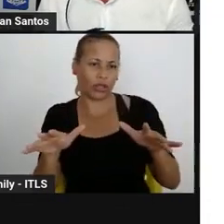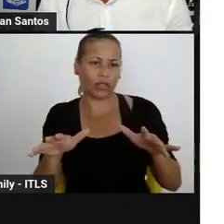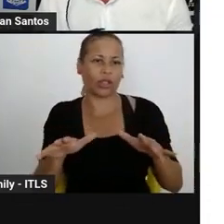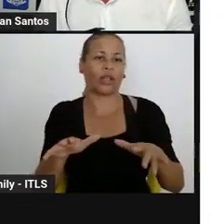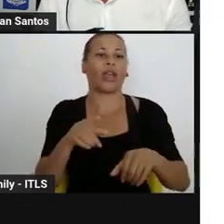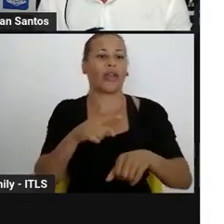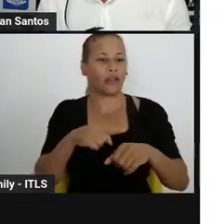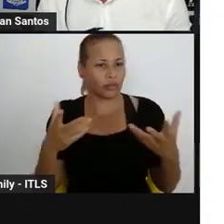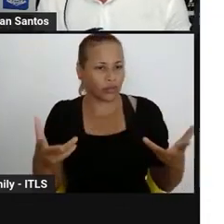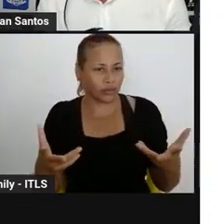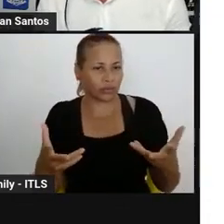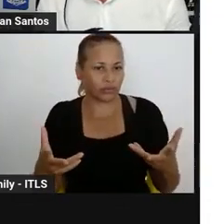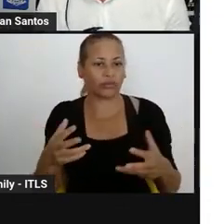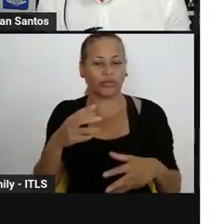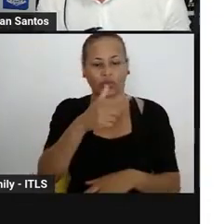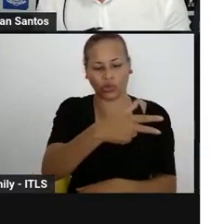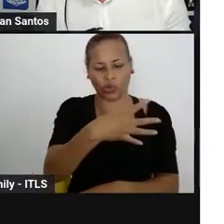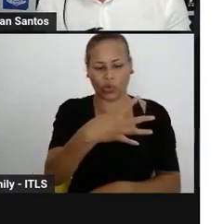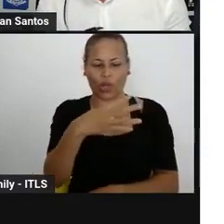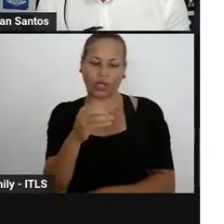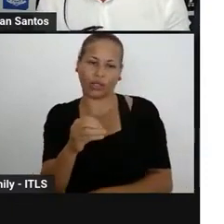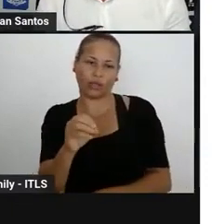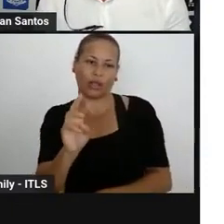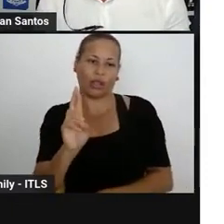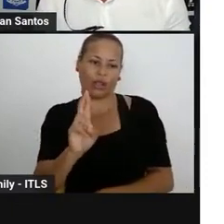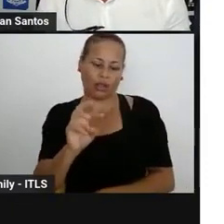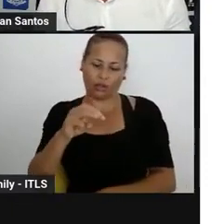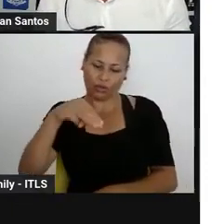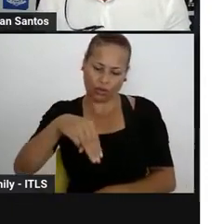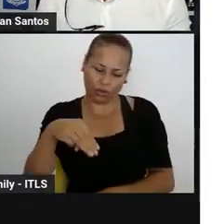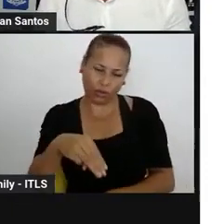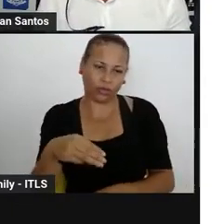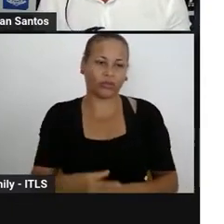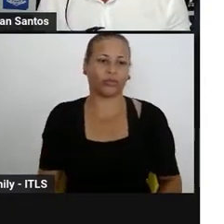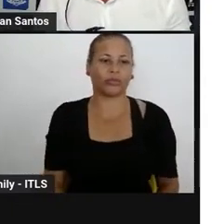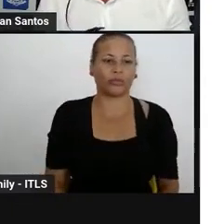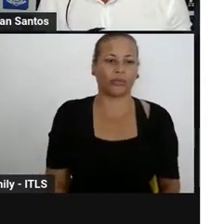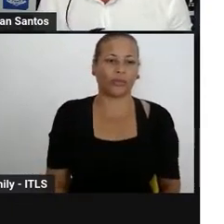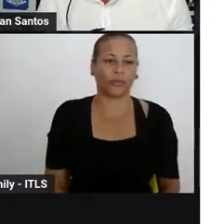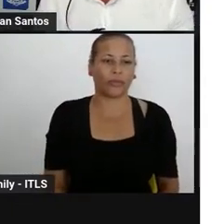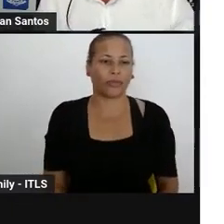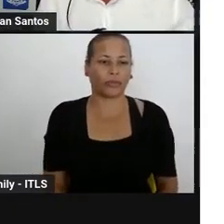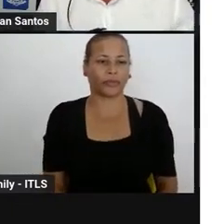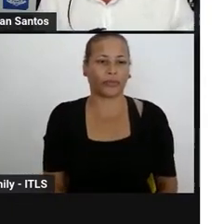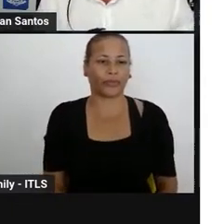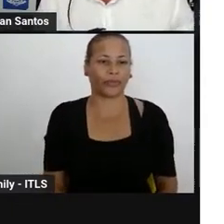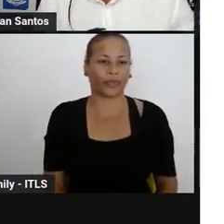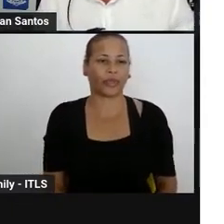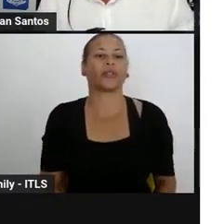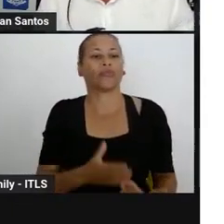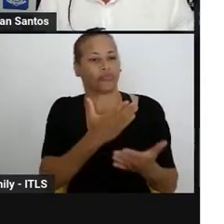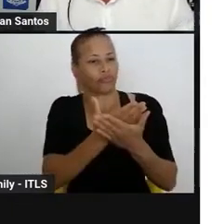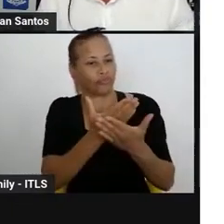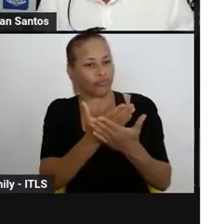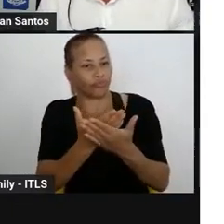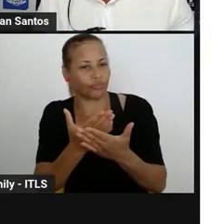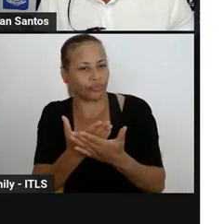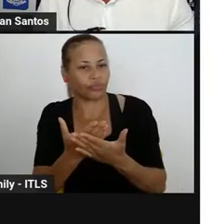horária docente, dos discentes, dos estudantes, pela unidade escolar.